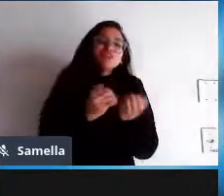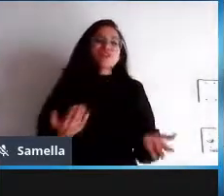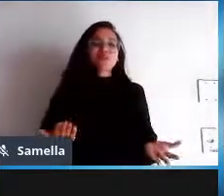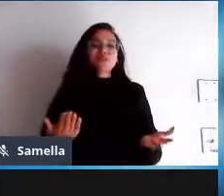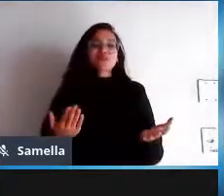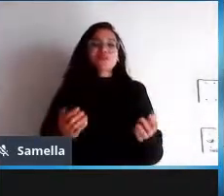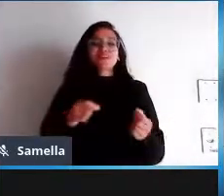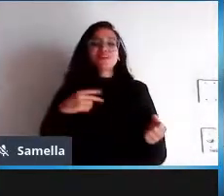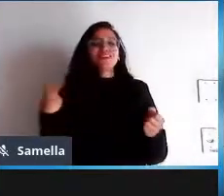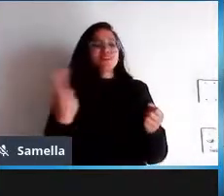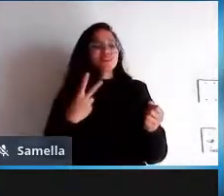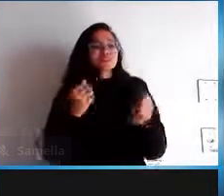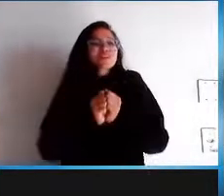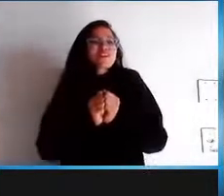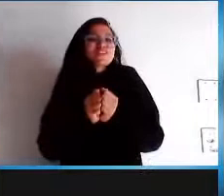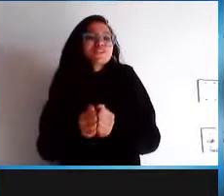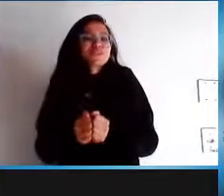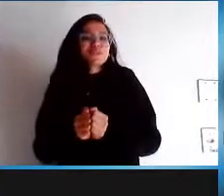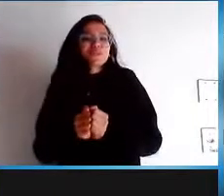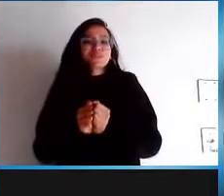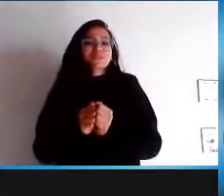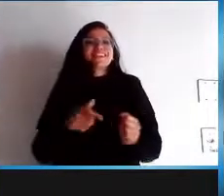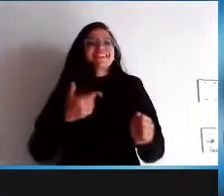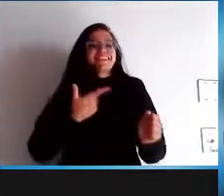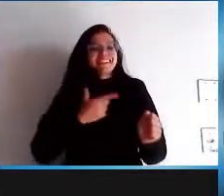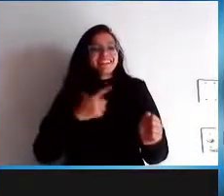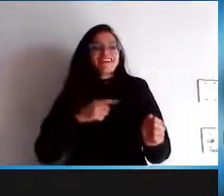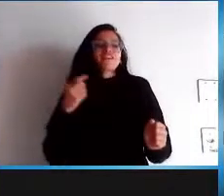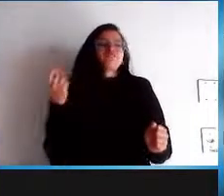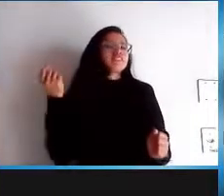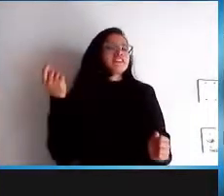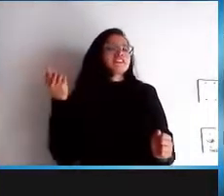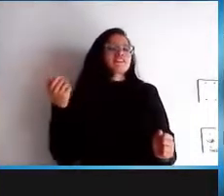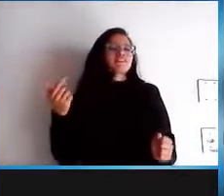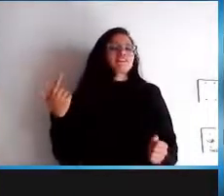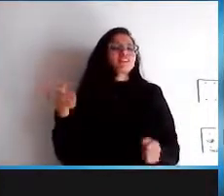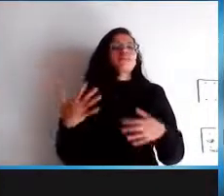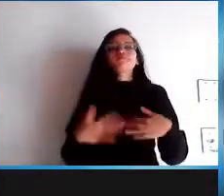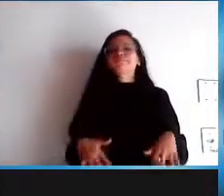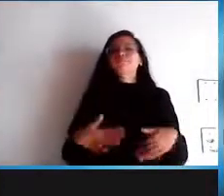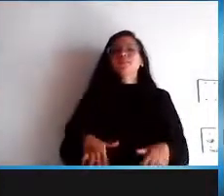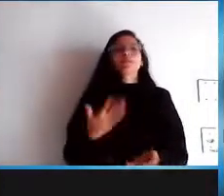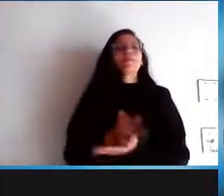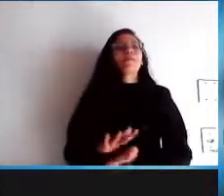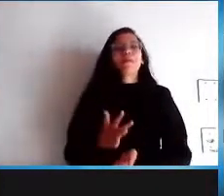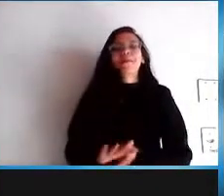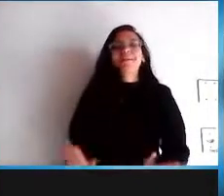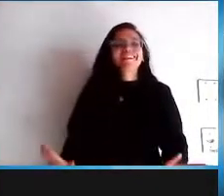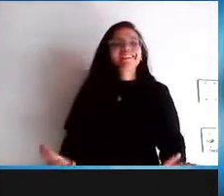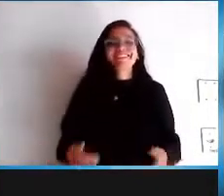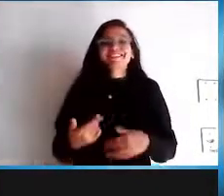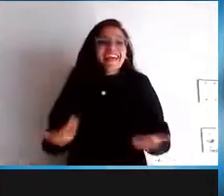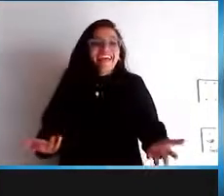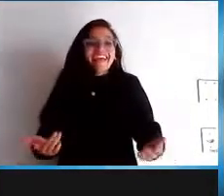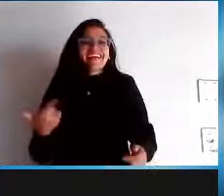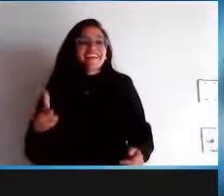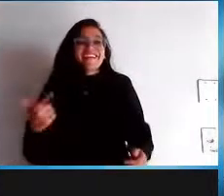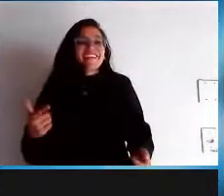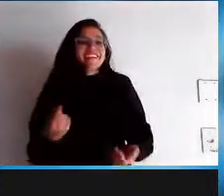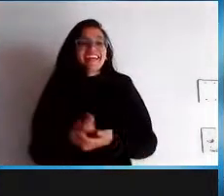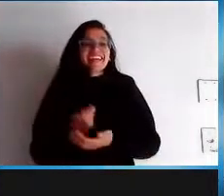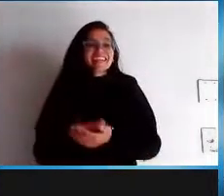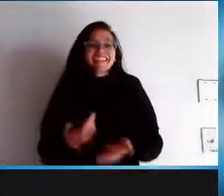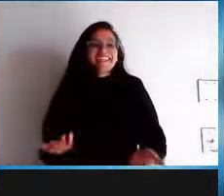os recursos tem aquele que tem mais dinheiro tem o que tem menos dinheiro tem o que de novo